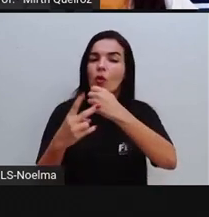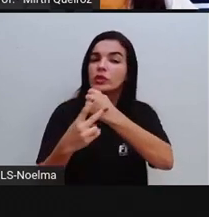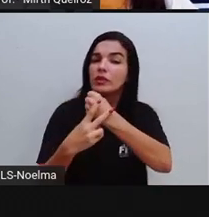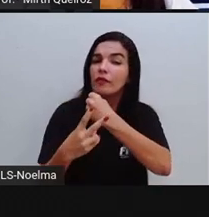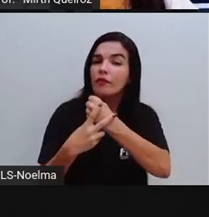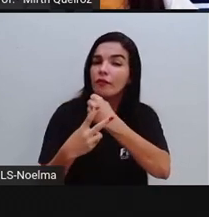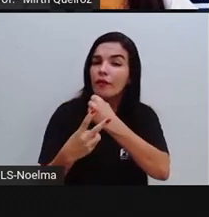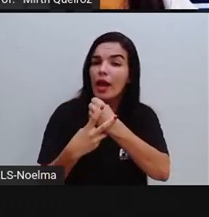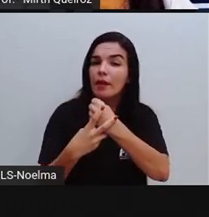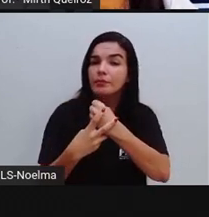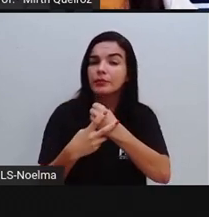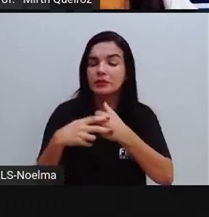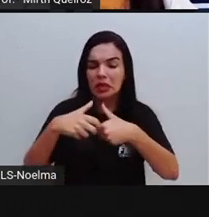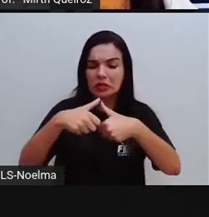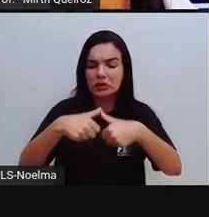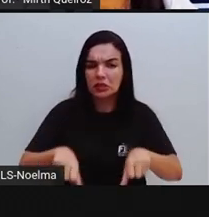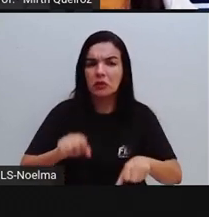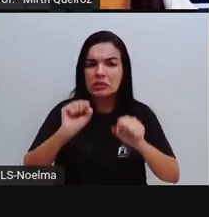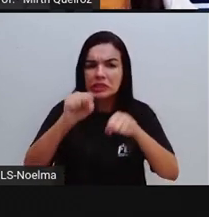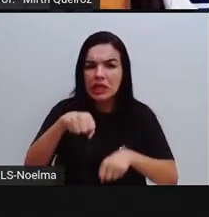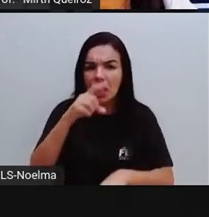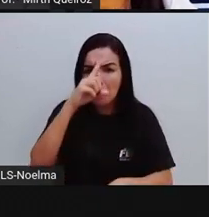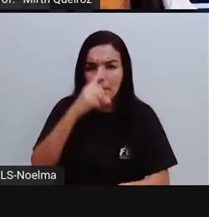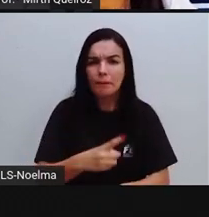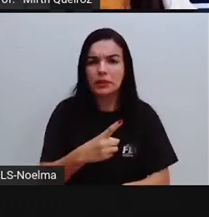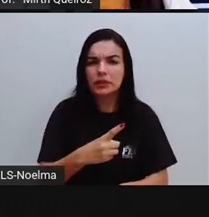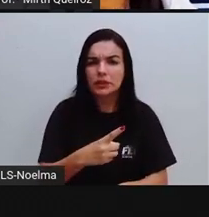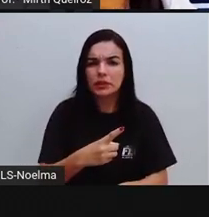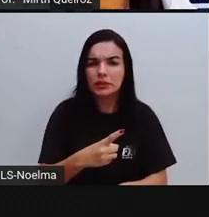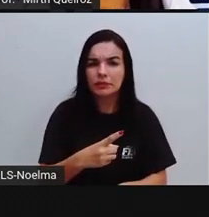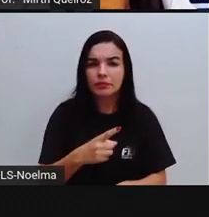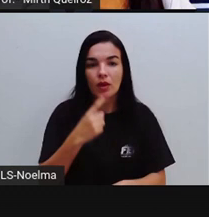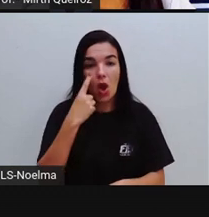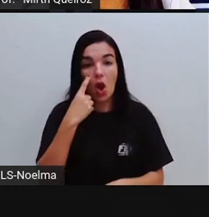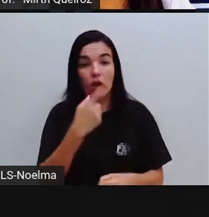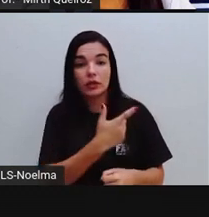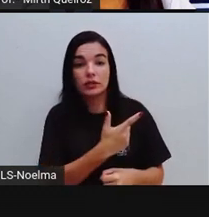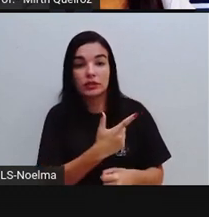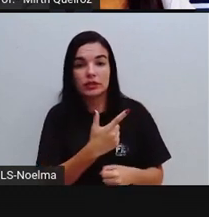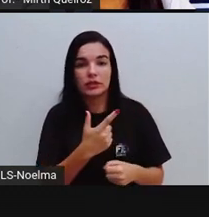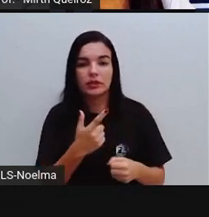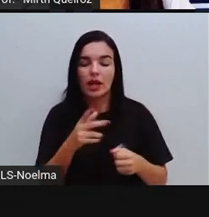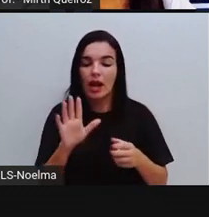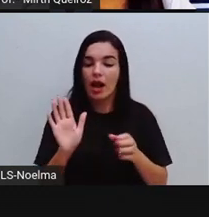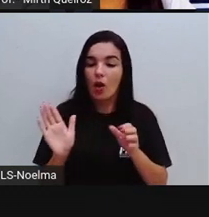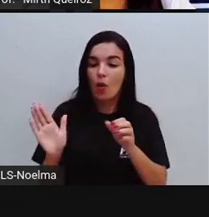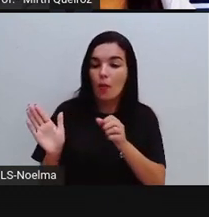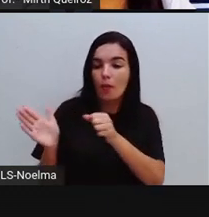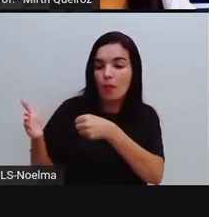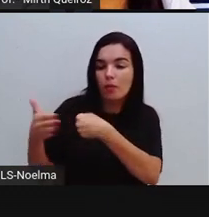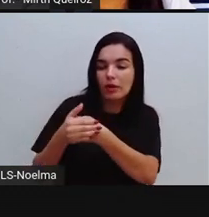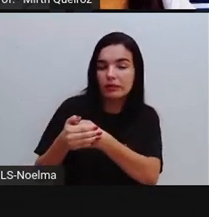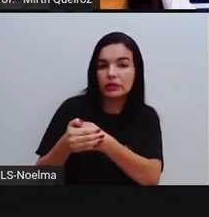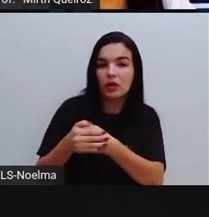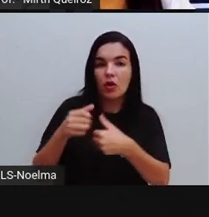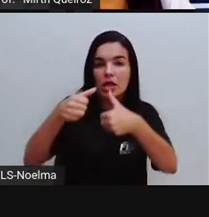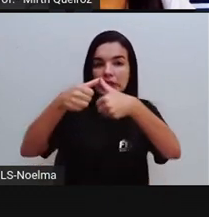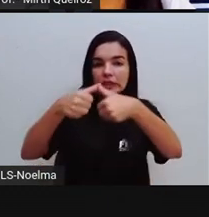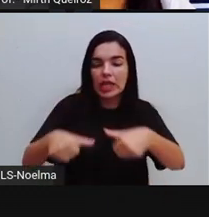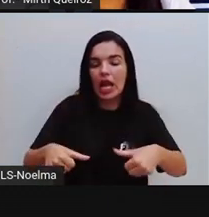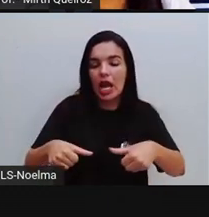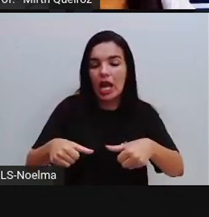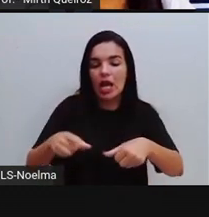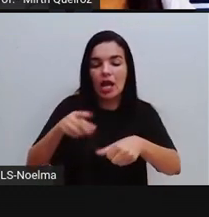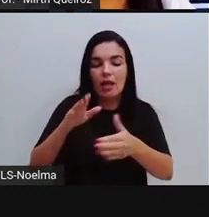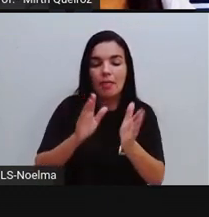Os verbos estão no imperativo? Olha só, a prevenção está em nossas mãos. Está, sim, no imperativo, né? Está.